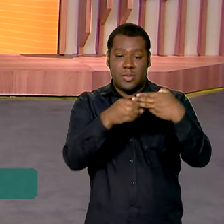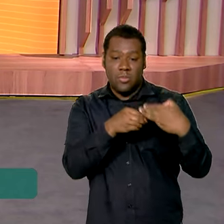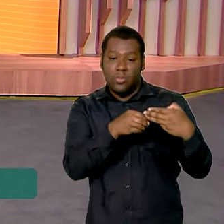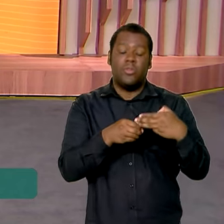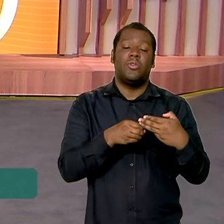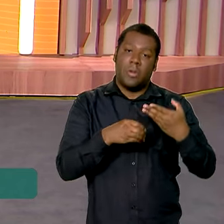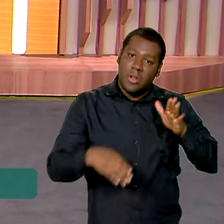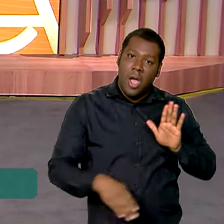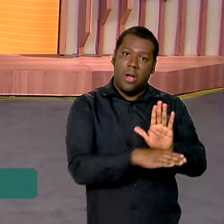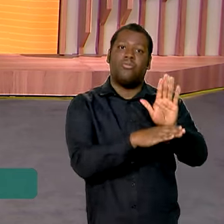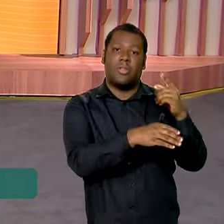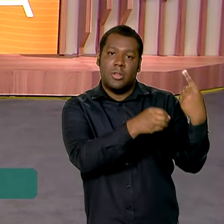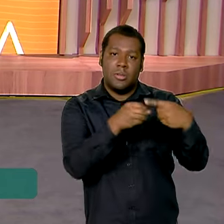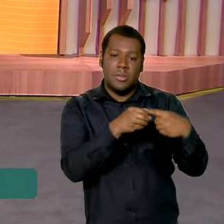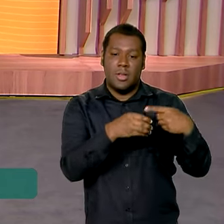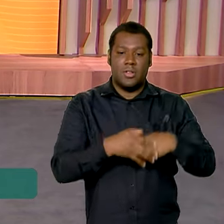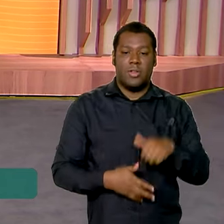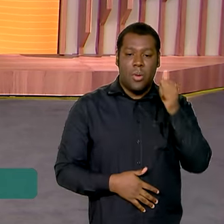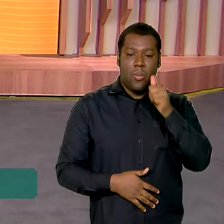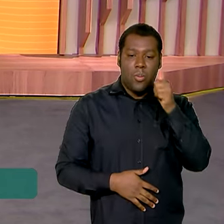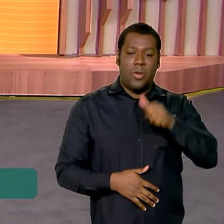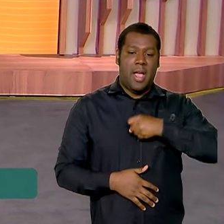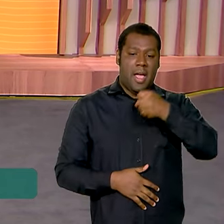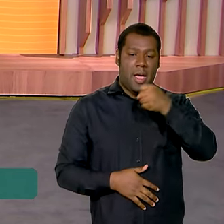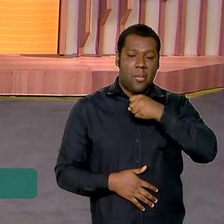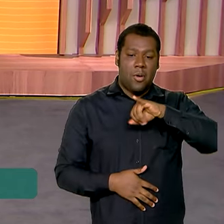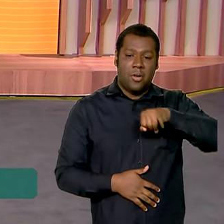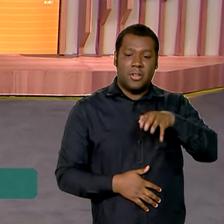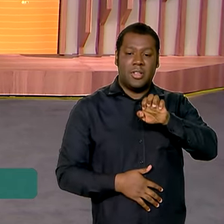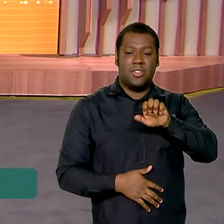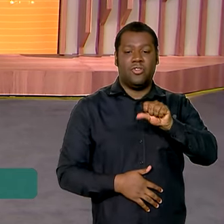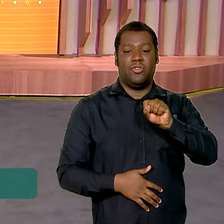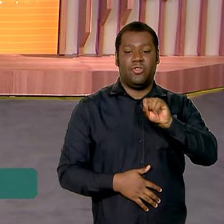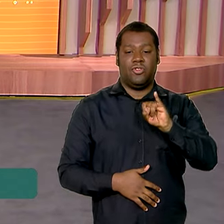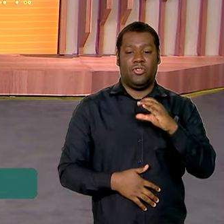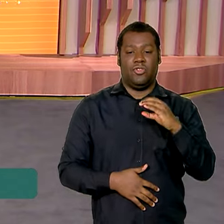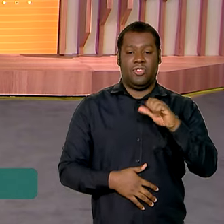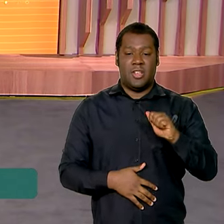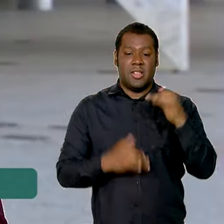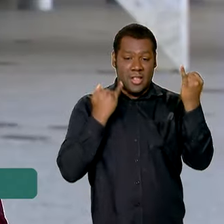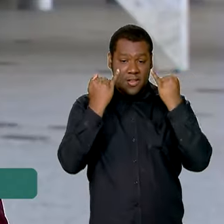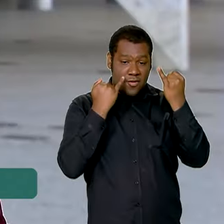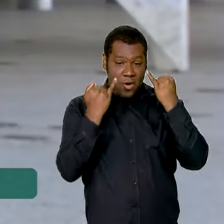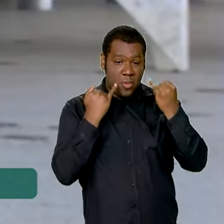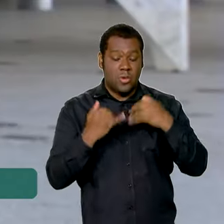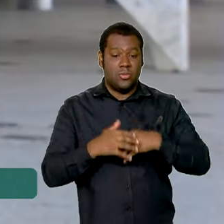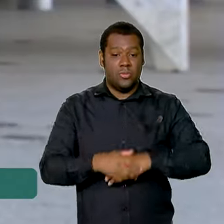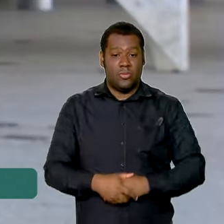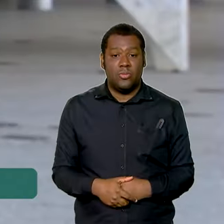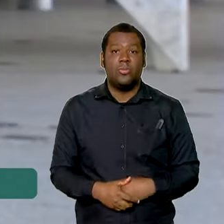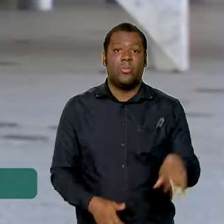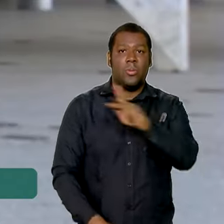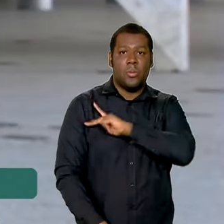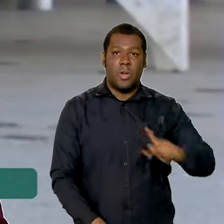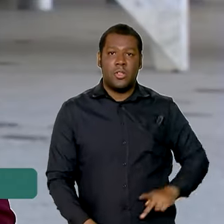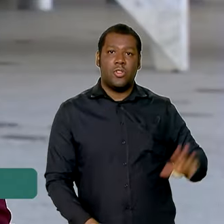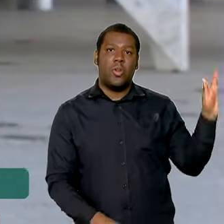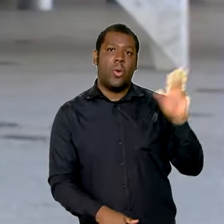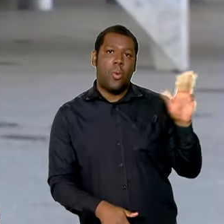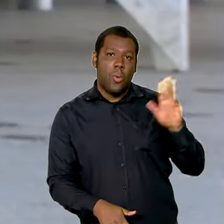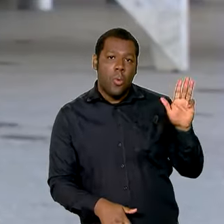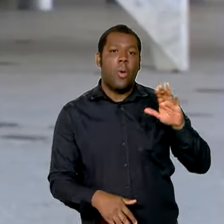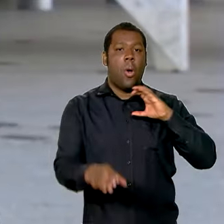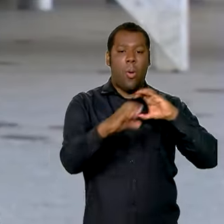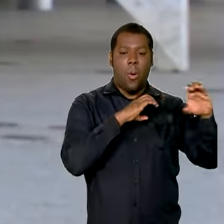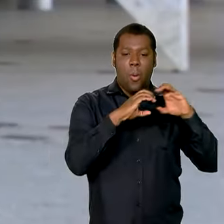atingidas. A repórter Jéssica Gonçalves traz as informações atualizadas. O presidente Lula conversou